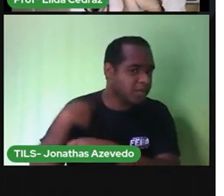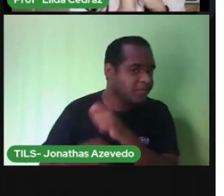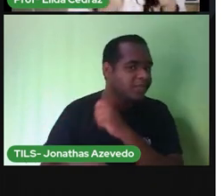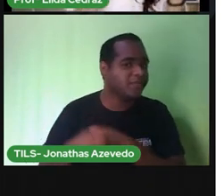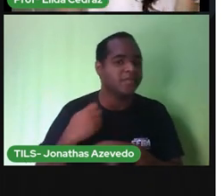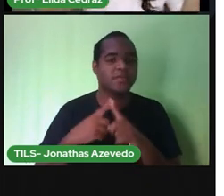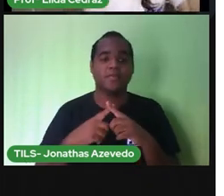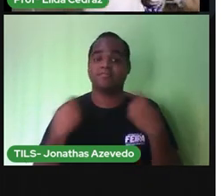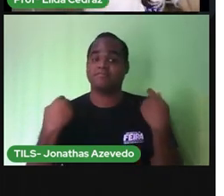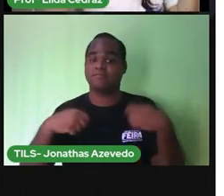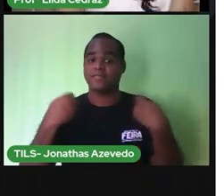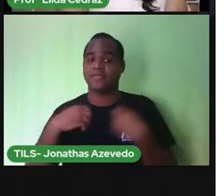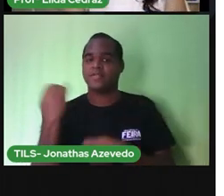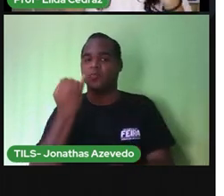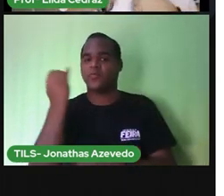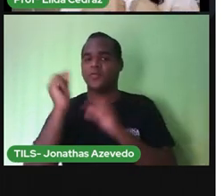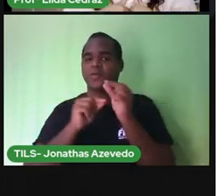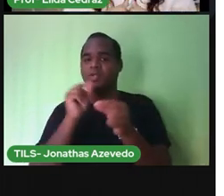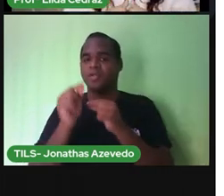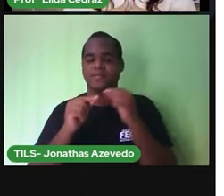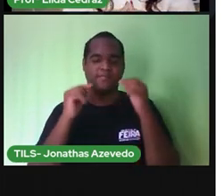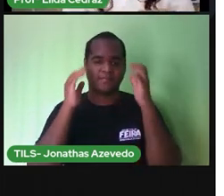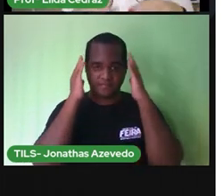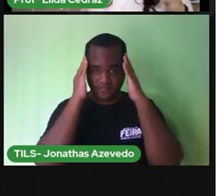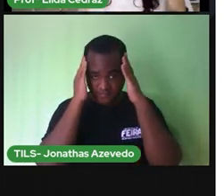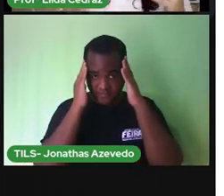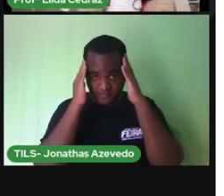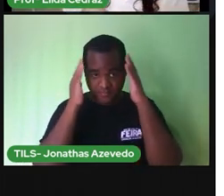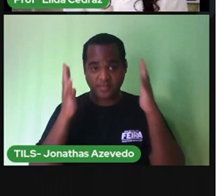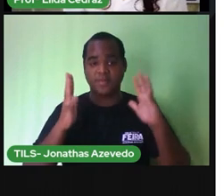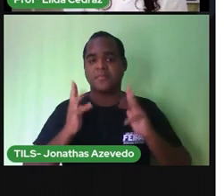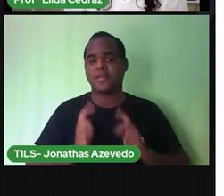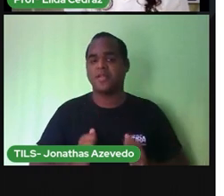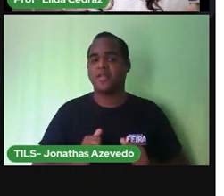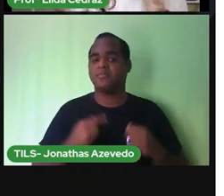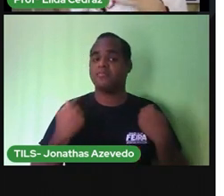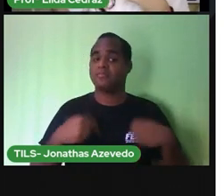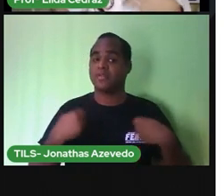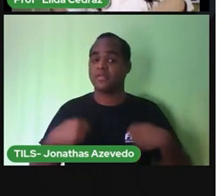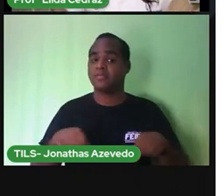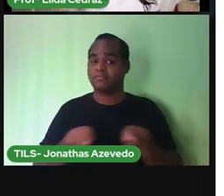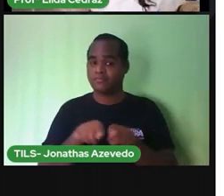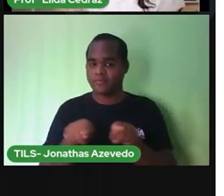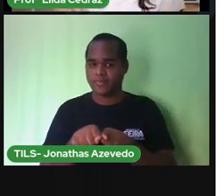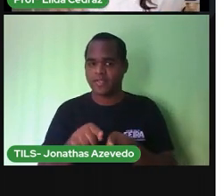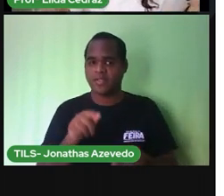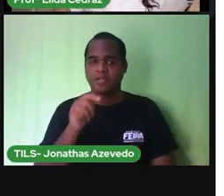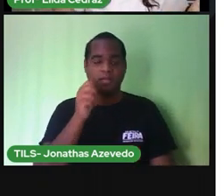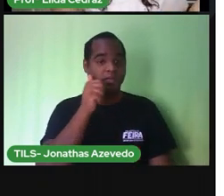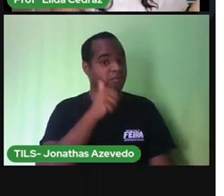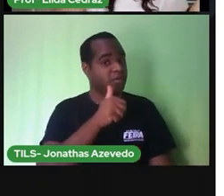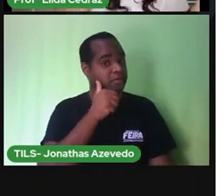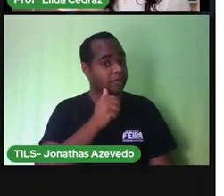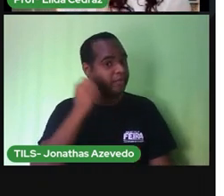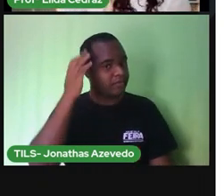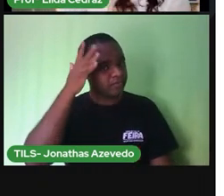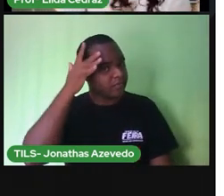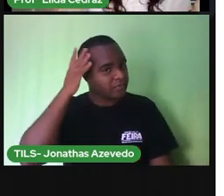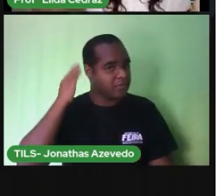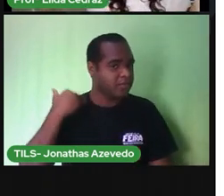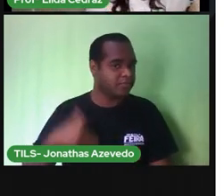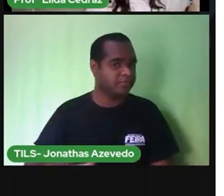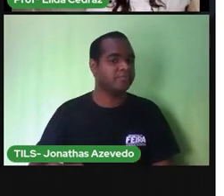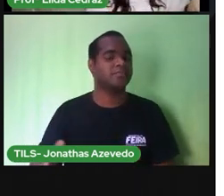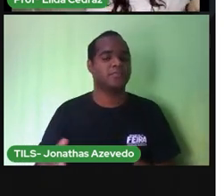mantenham sempre o cabelo bem limpinho, penteado, menina de cabelão, em casa,